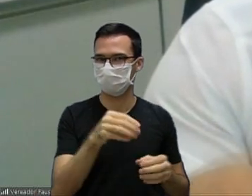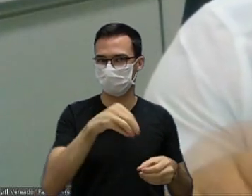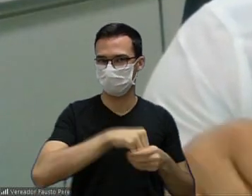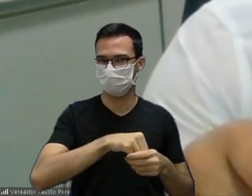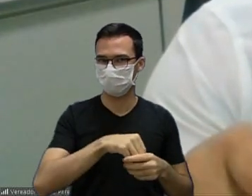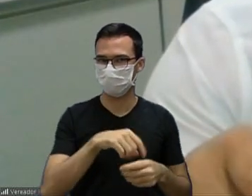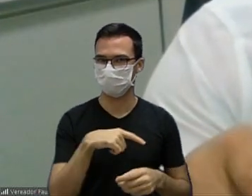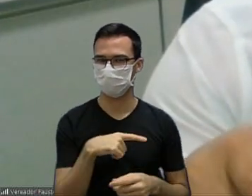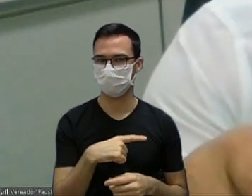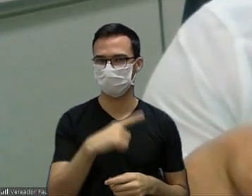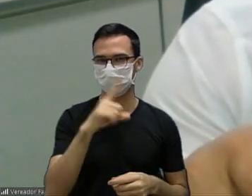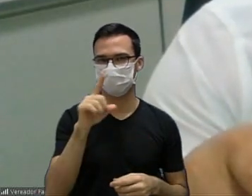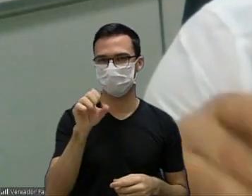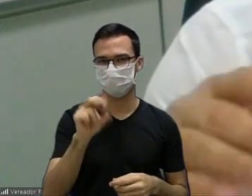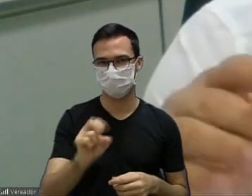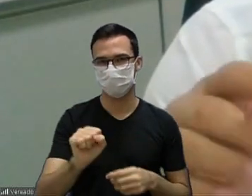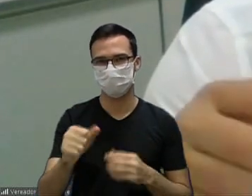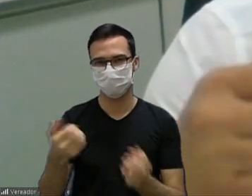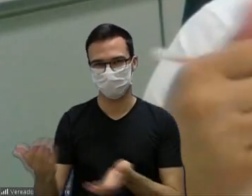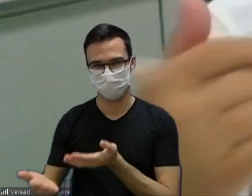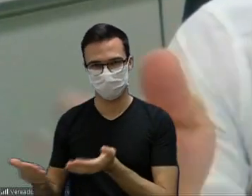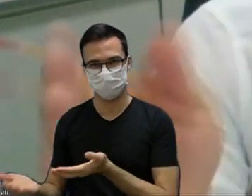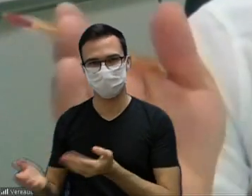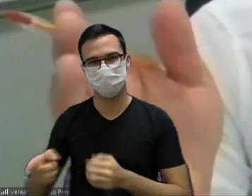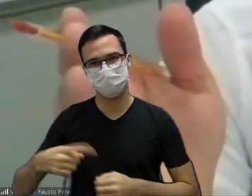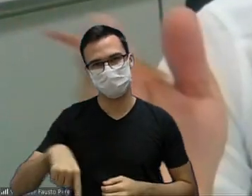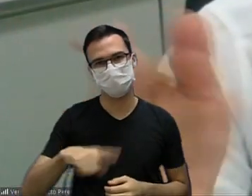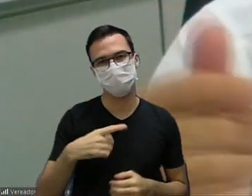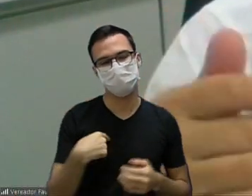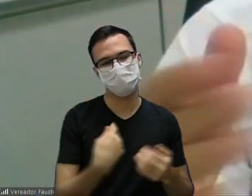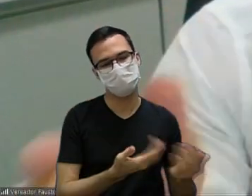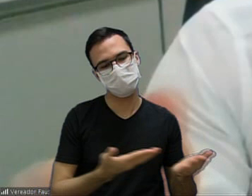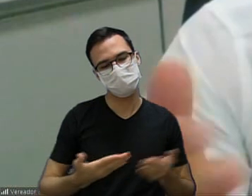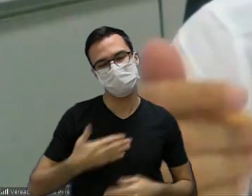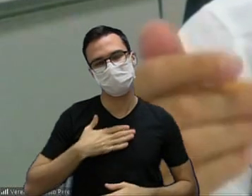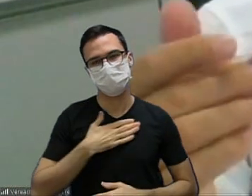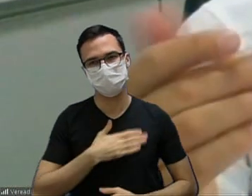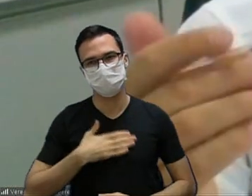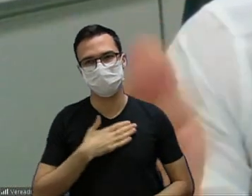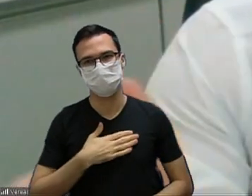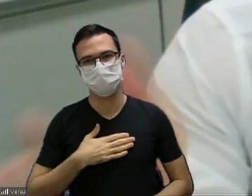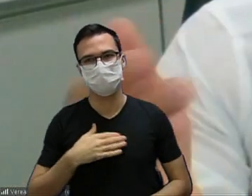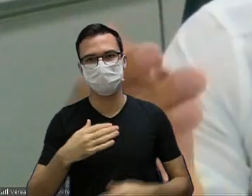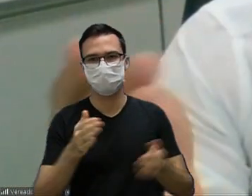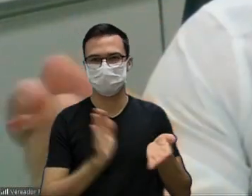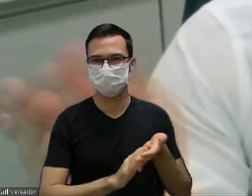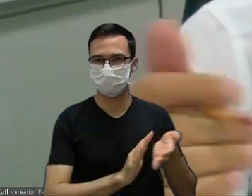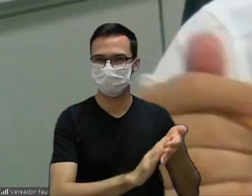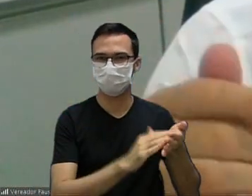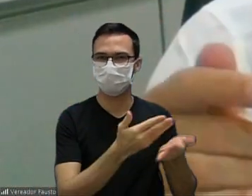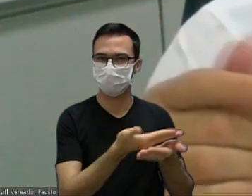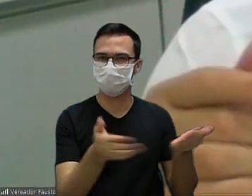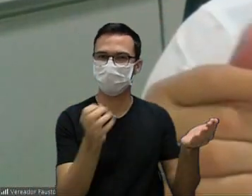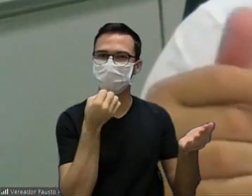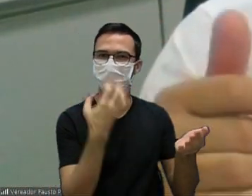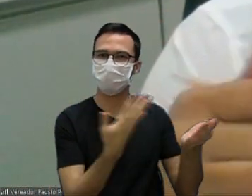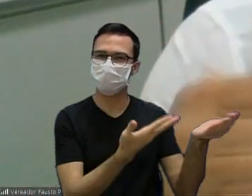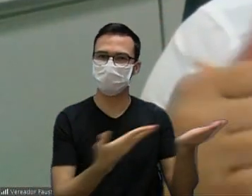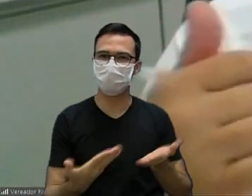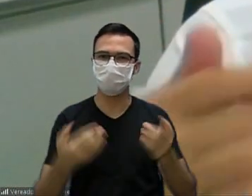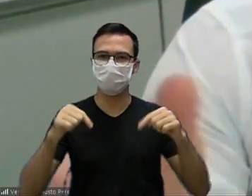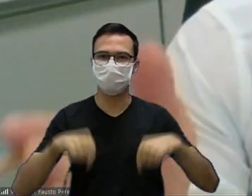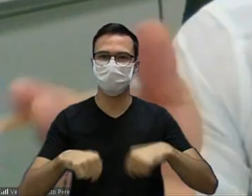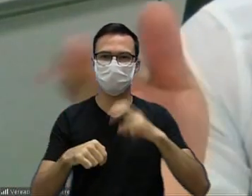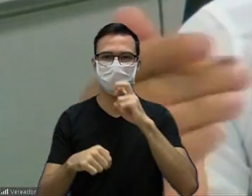da rede básica de saúde então a gente recebe ele com muito carinho parabeniza que sejam bem-vindos a nossa cidade de